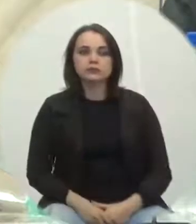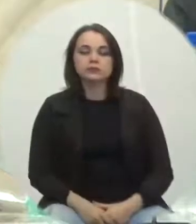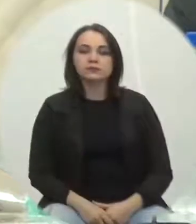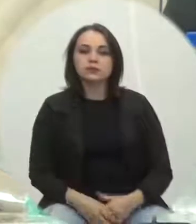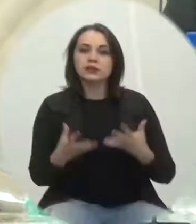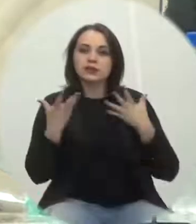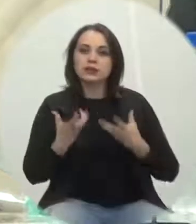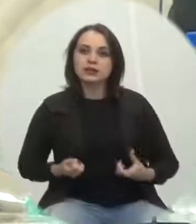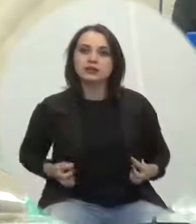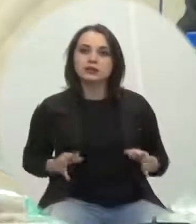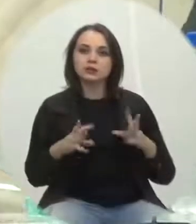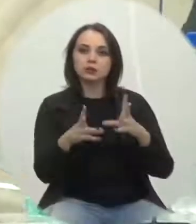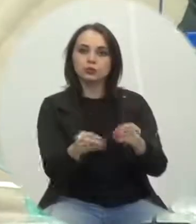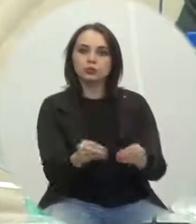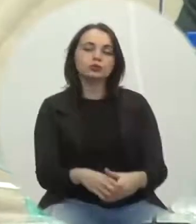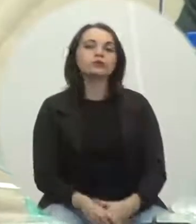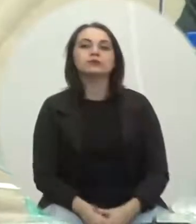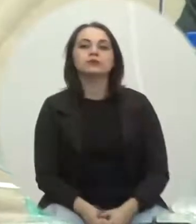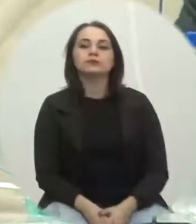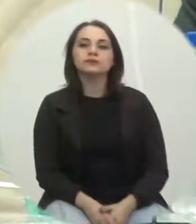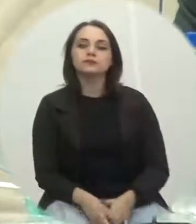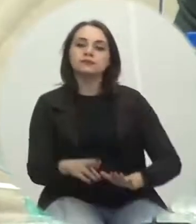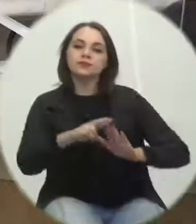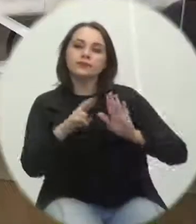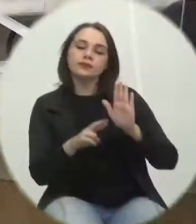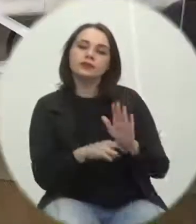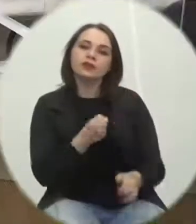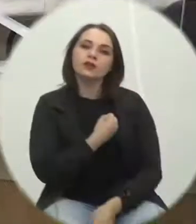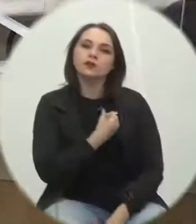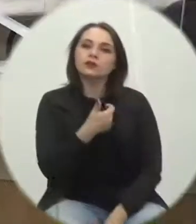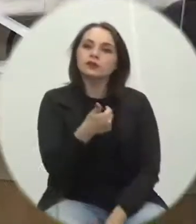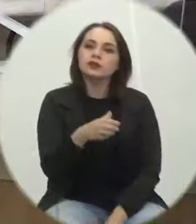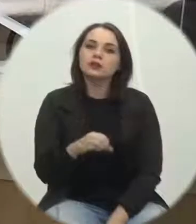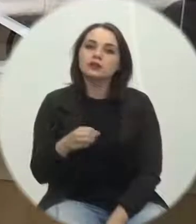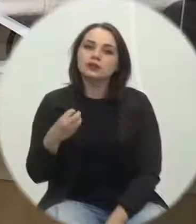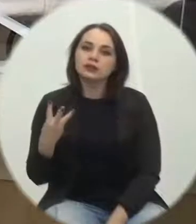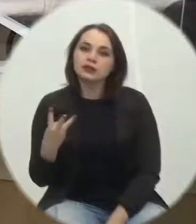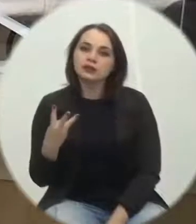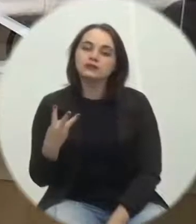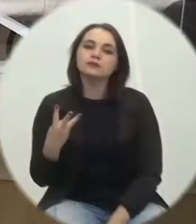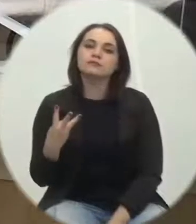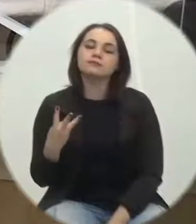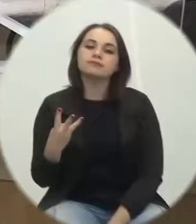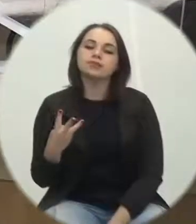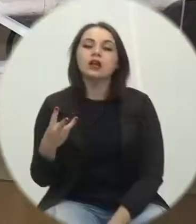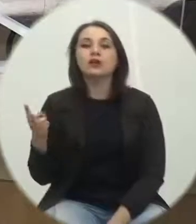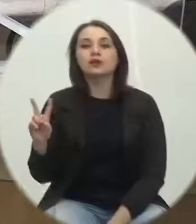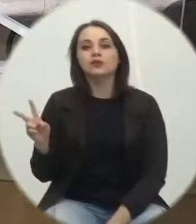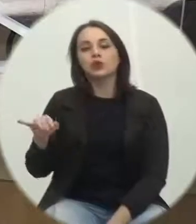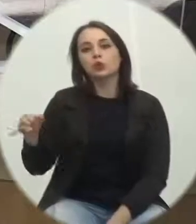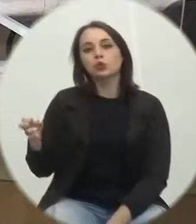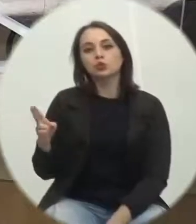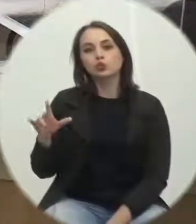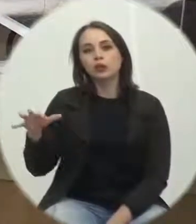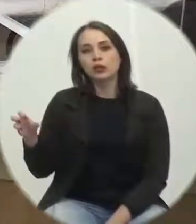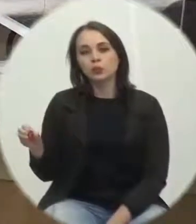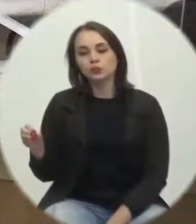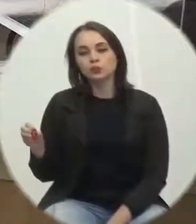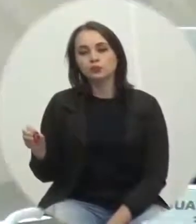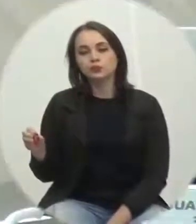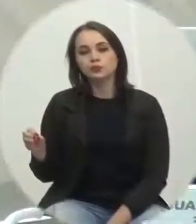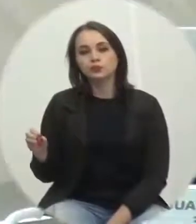aprovado por unanimidade requerimento 103 20 21 autor vereador júlio césar kaminsky